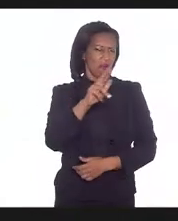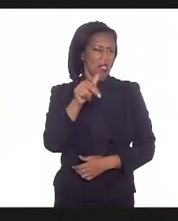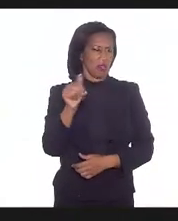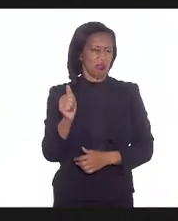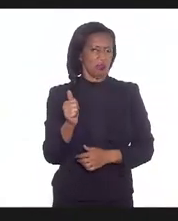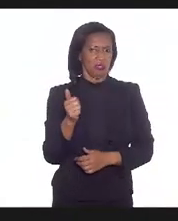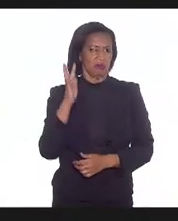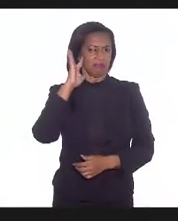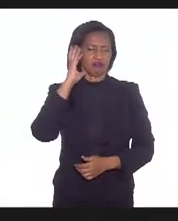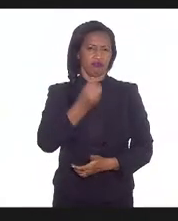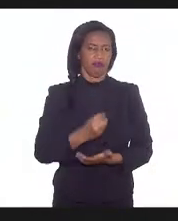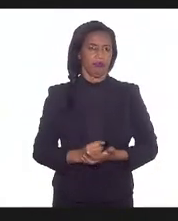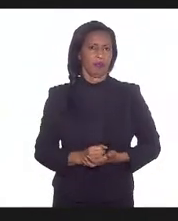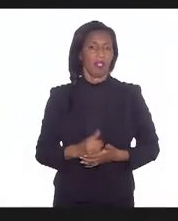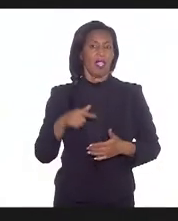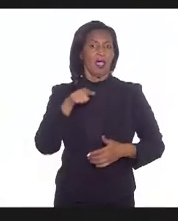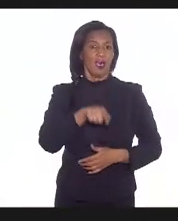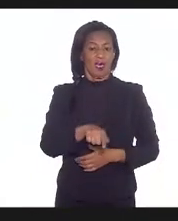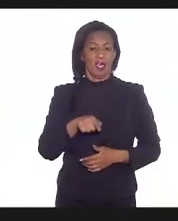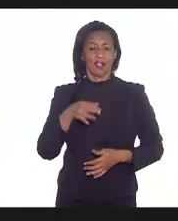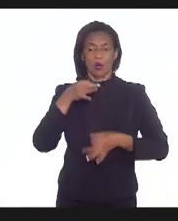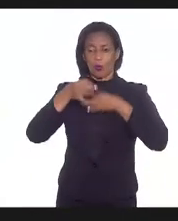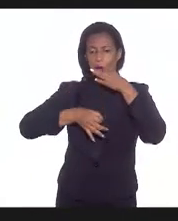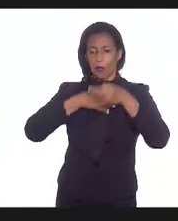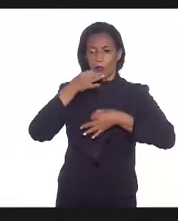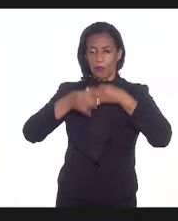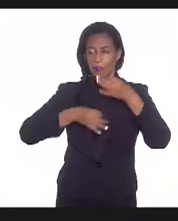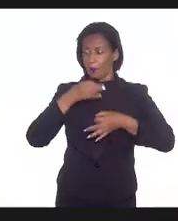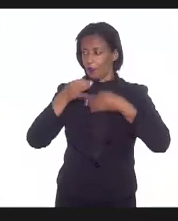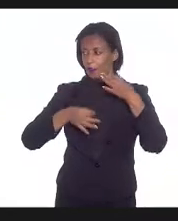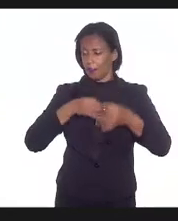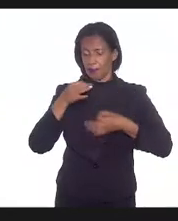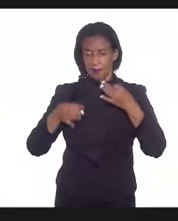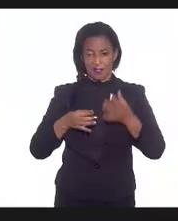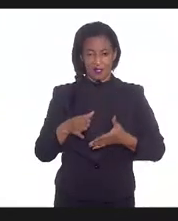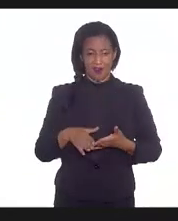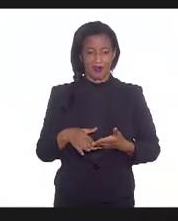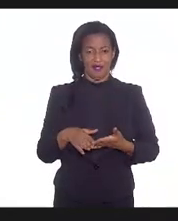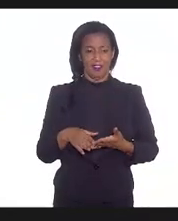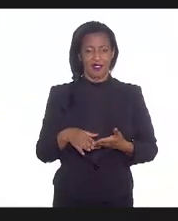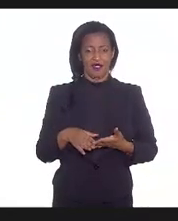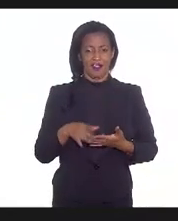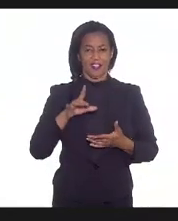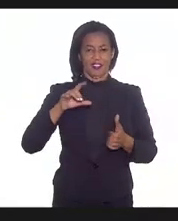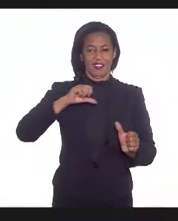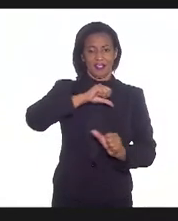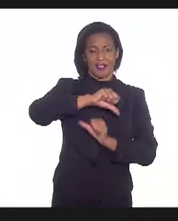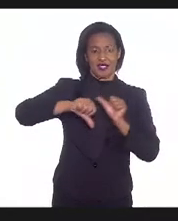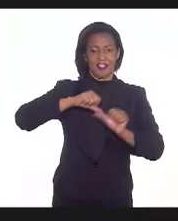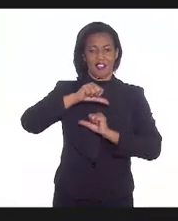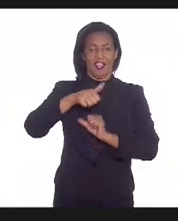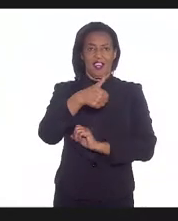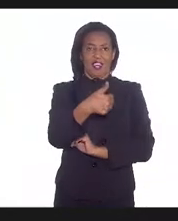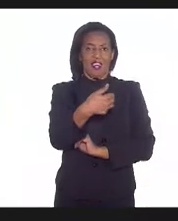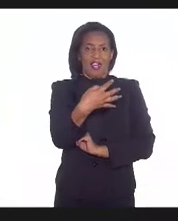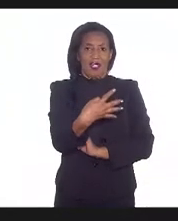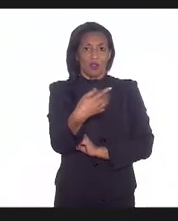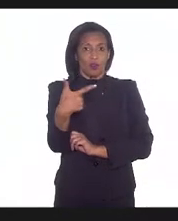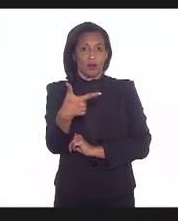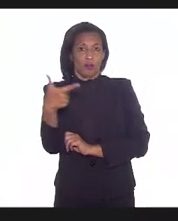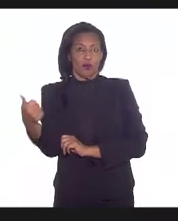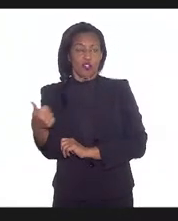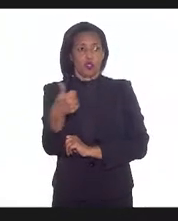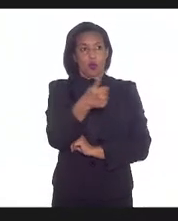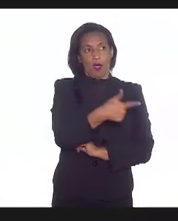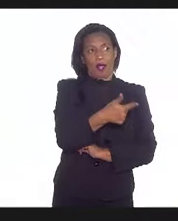É um pouco isso, quer dizer, essa questão unilateral, para se dar um exemplo, normalmente é 14 por 21 na Petrobras ou 14